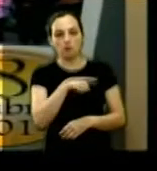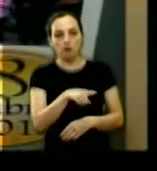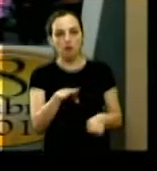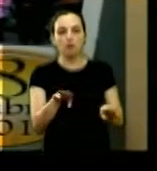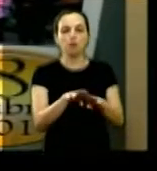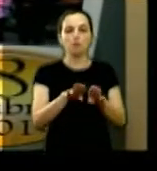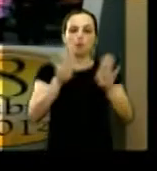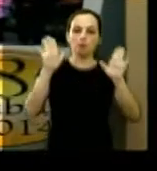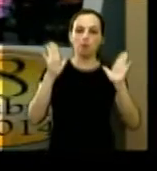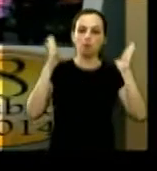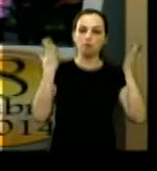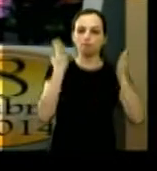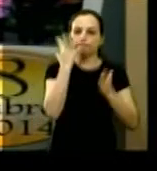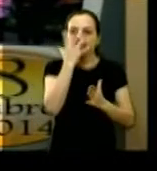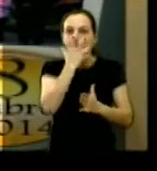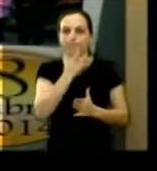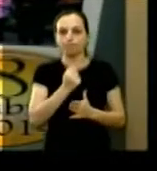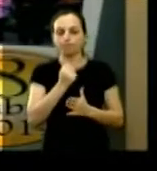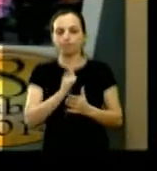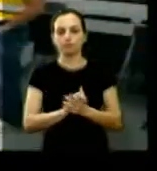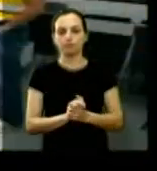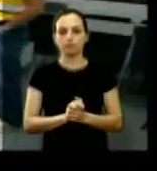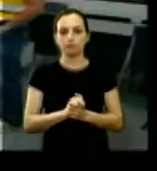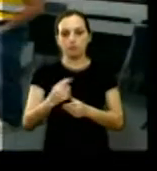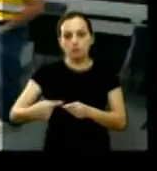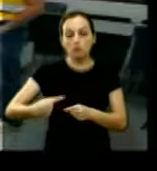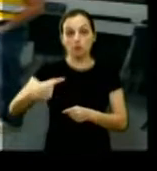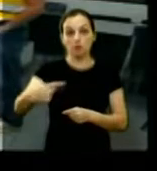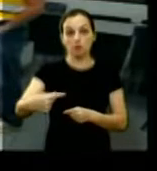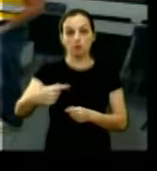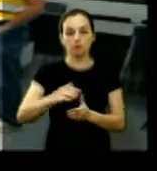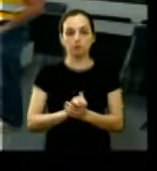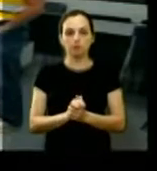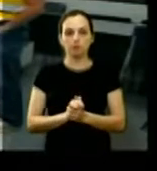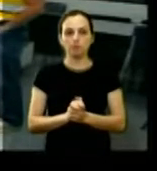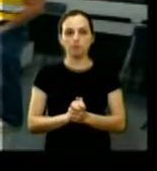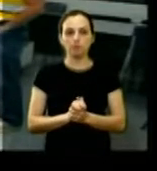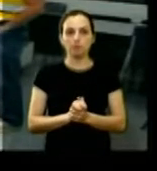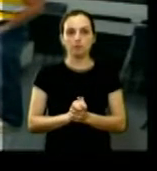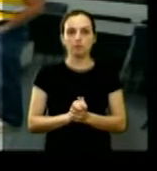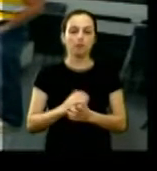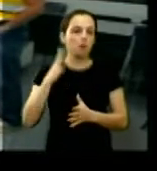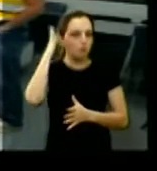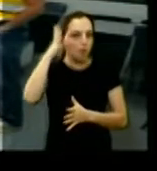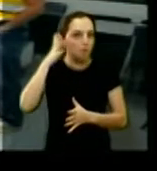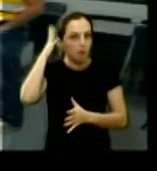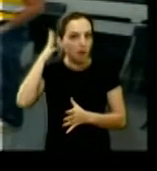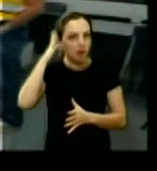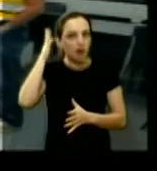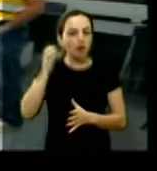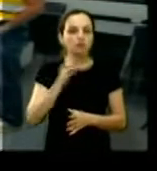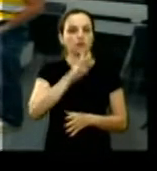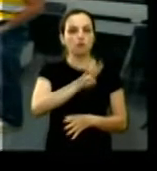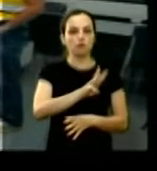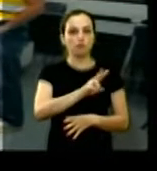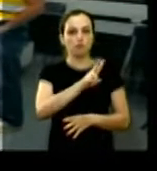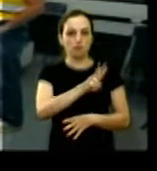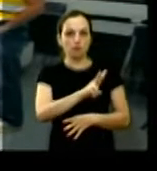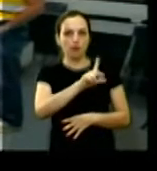maravilhosa pode passar outra ministramos também uma palestra sobre veículo leve sobre trilho para os